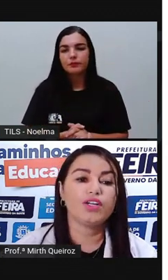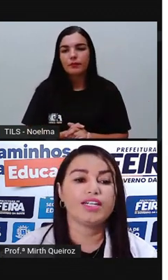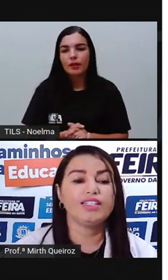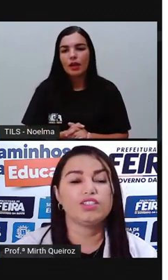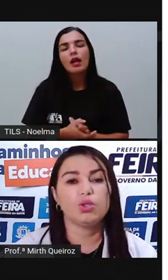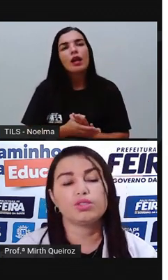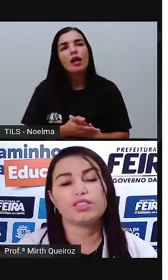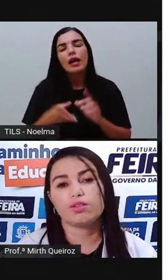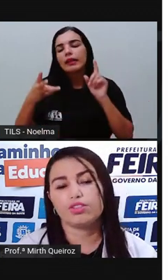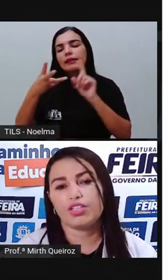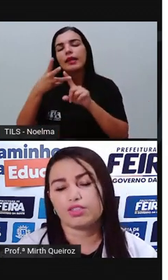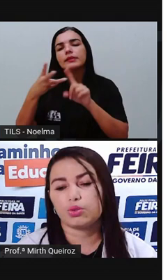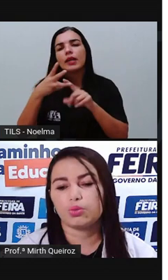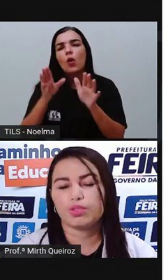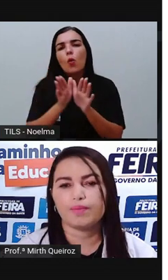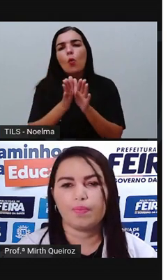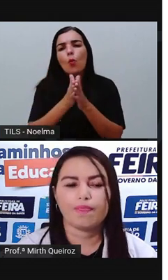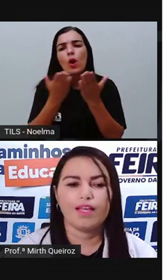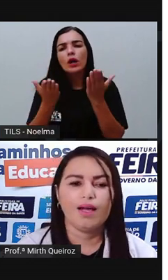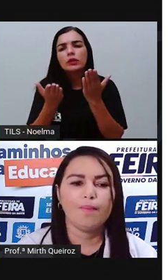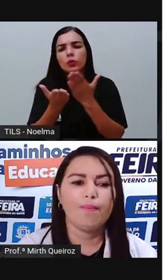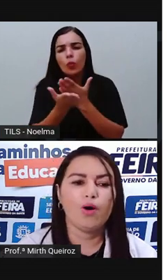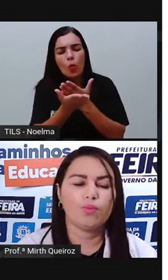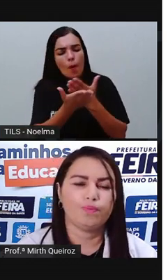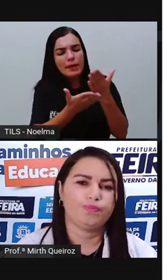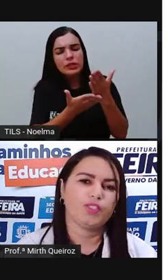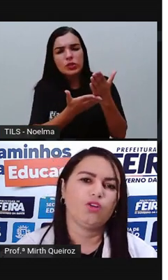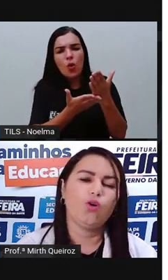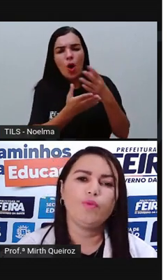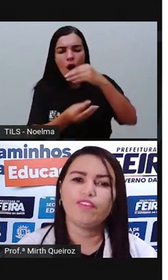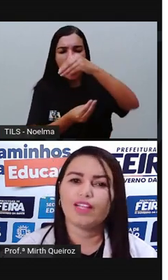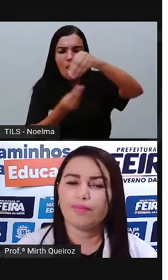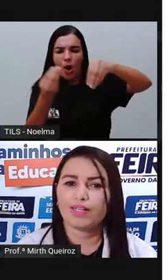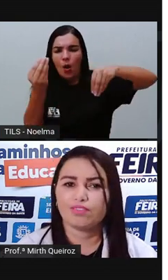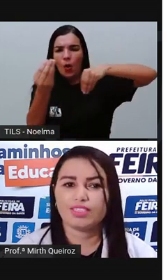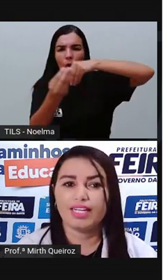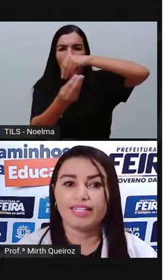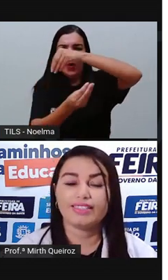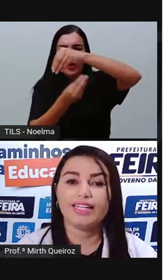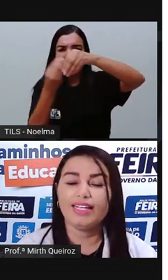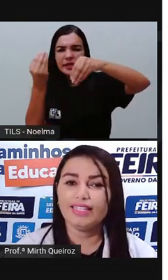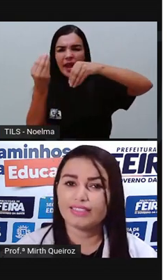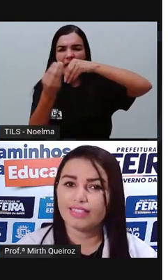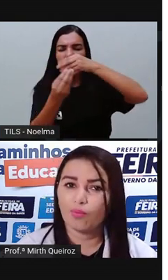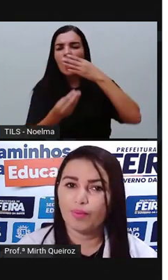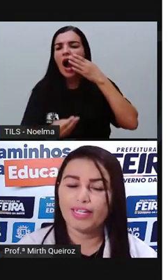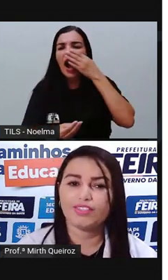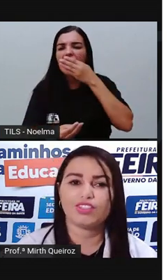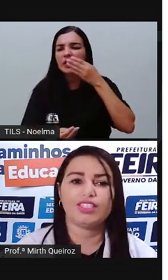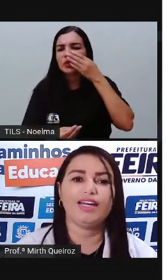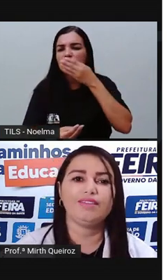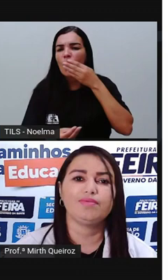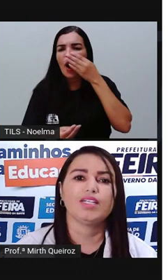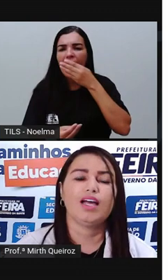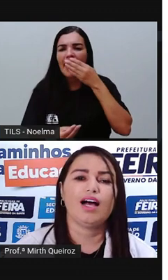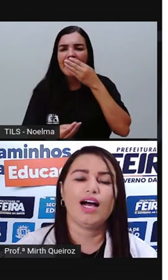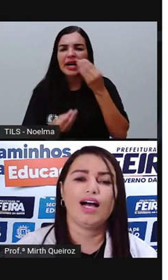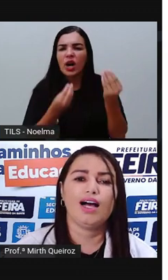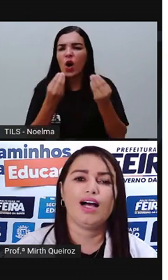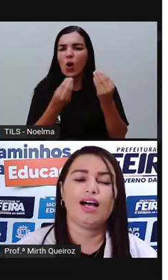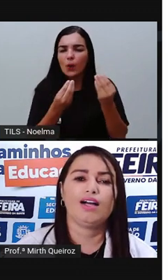Quando foi que iniciou o ciclo de açúcar? Bom, como eu falei pra vocês, inicialmente, né?